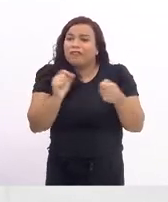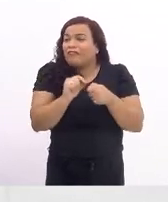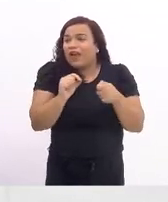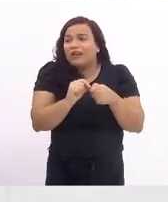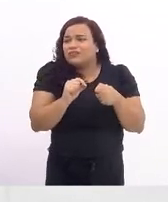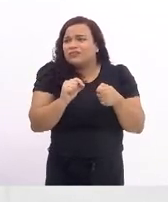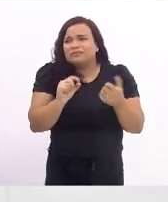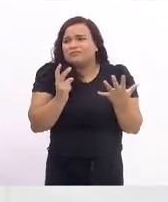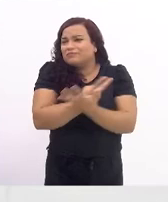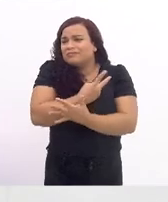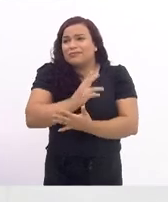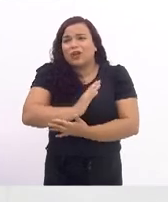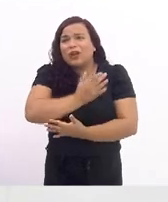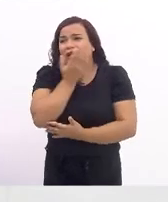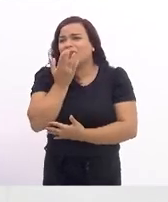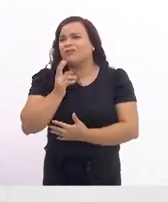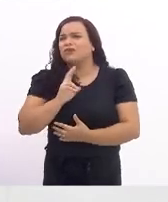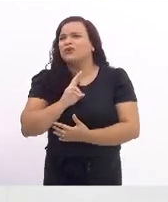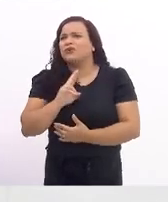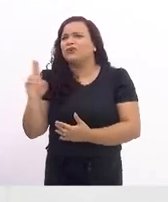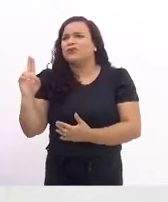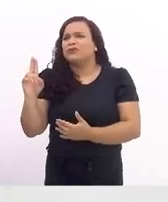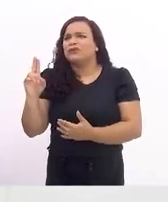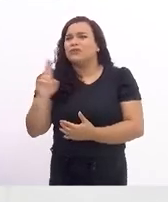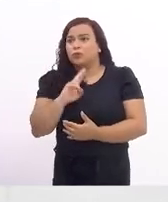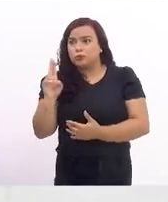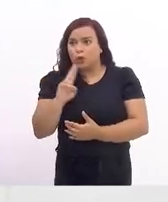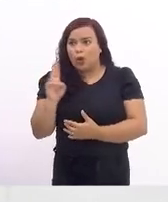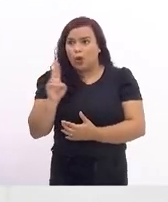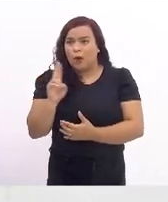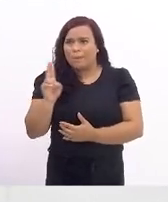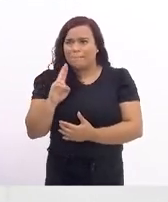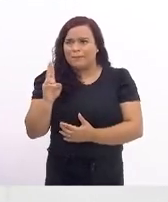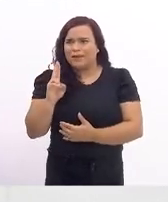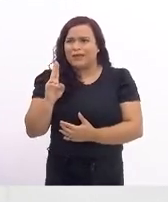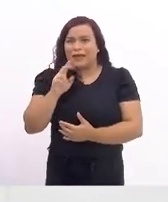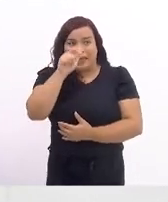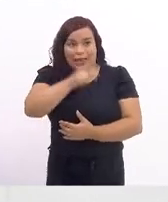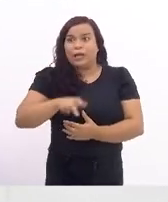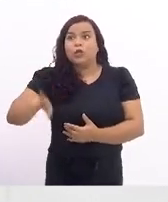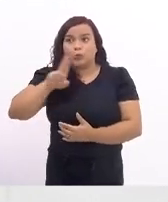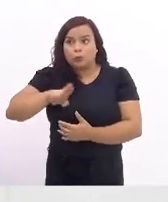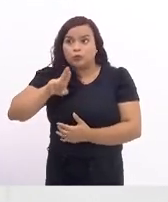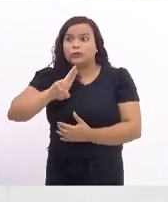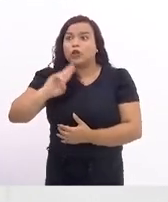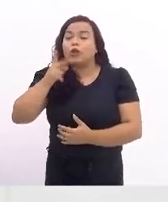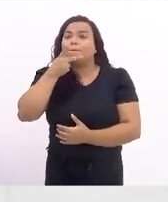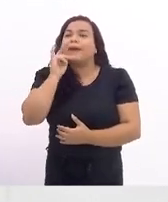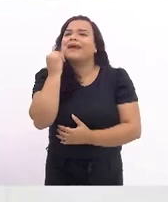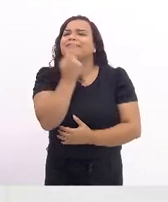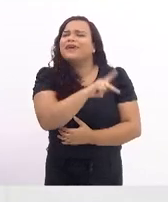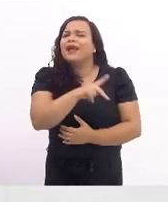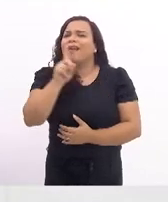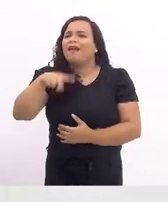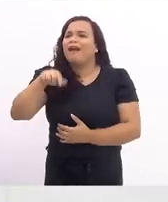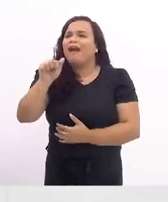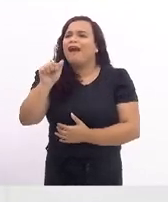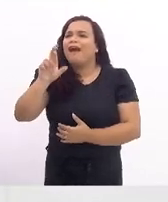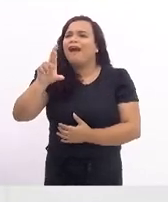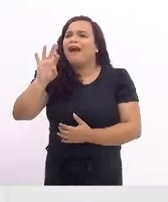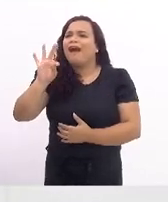é Arthur, ele usa o nome do pai, Doval, mas é Arthur, que de um